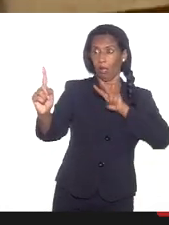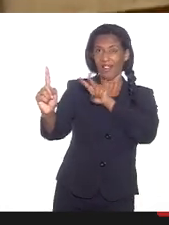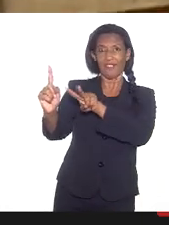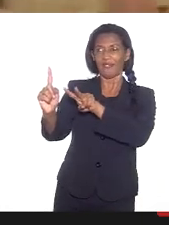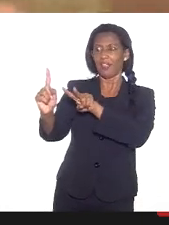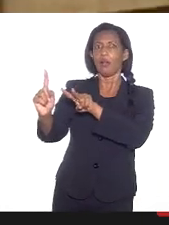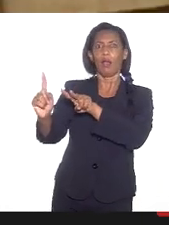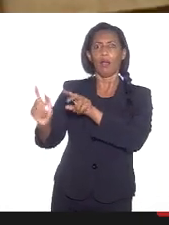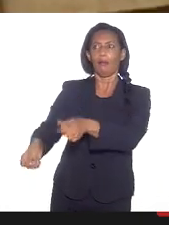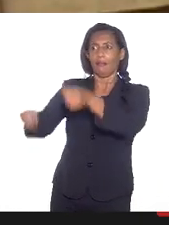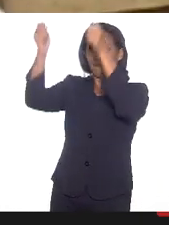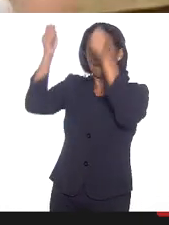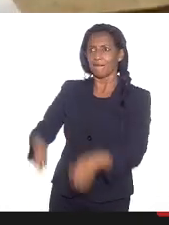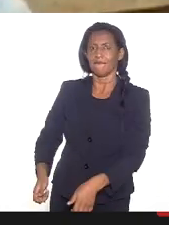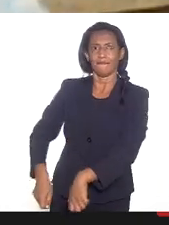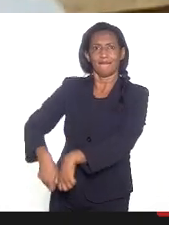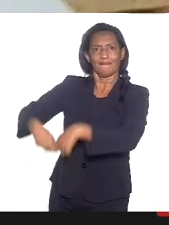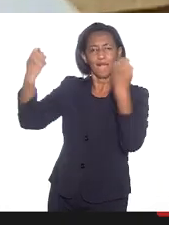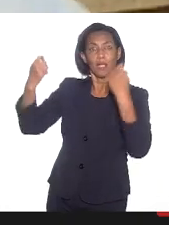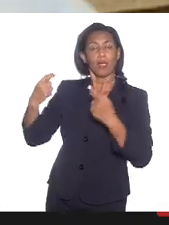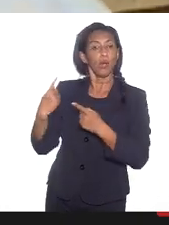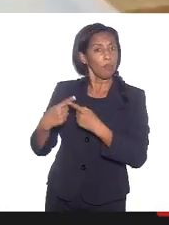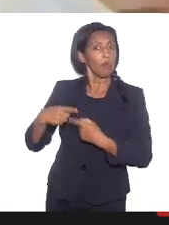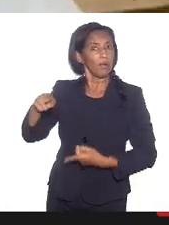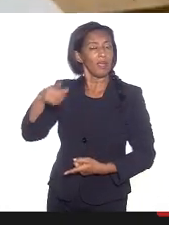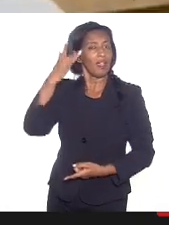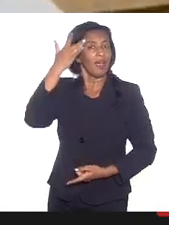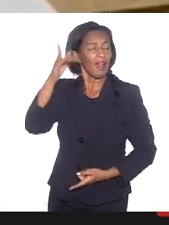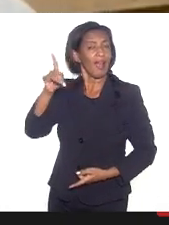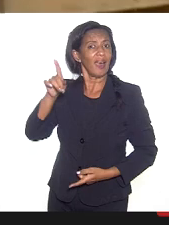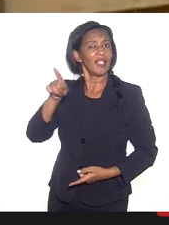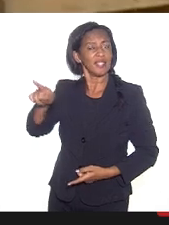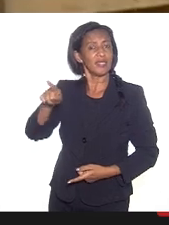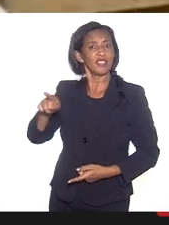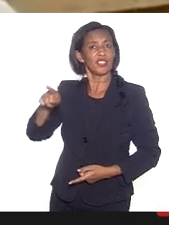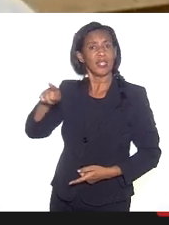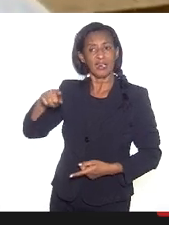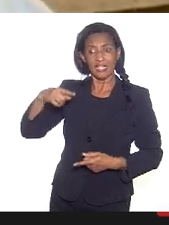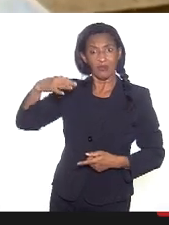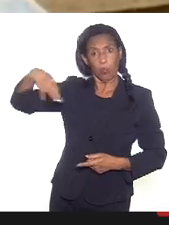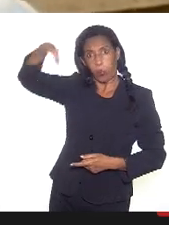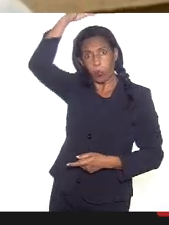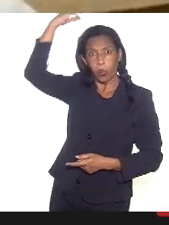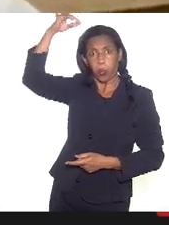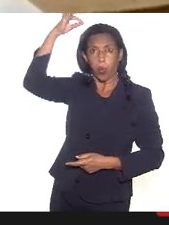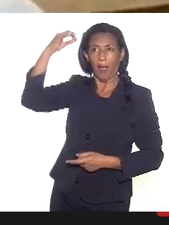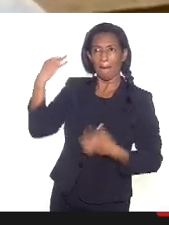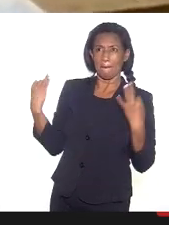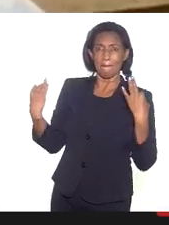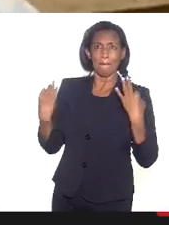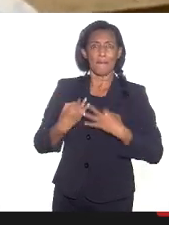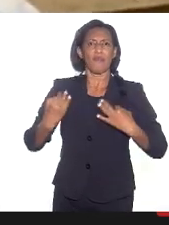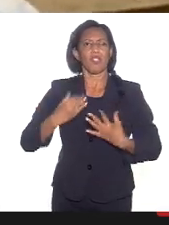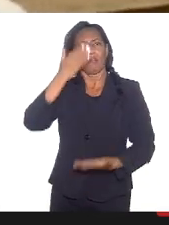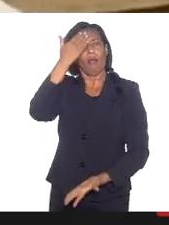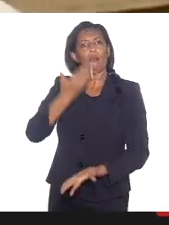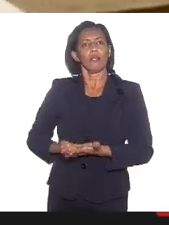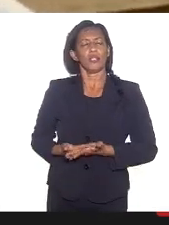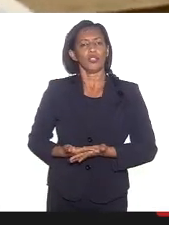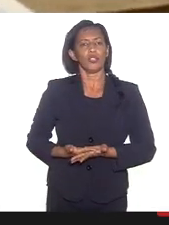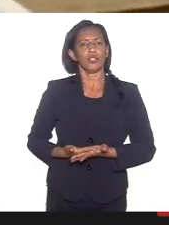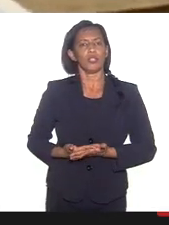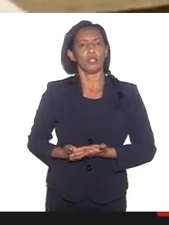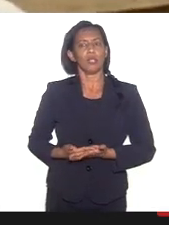destruir, ela quer fazer, porque ela acha que realmente está numa missão divina, ela acredita naquilo. Então,